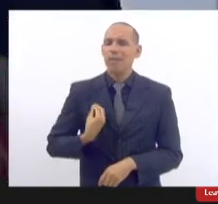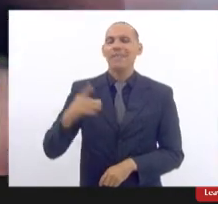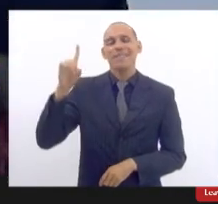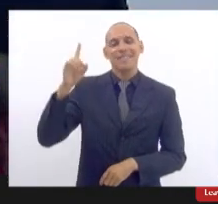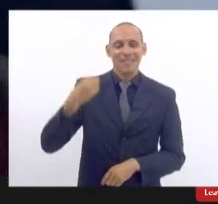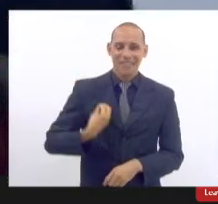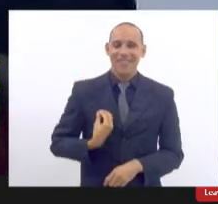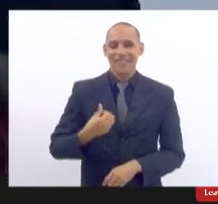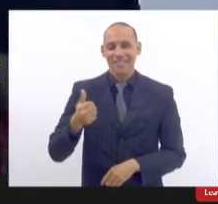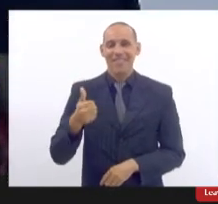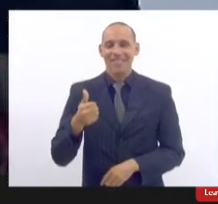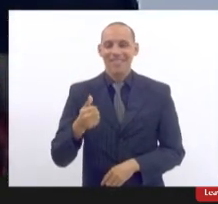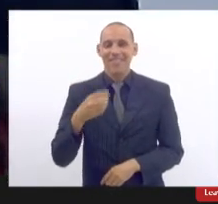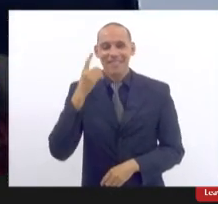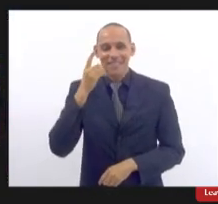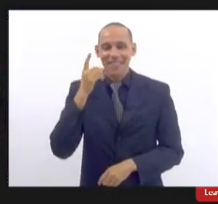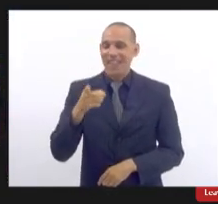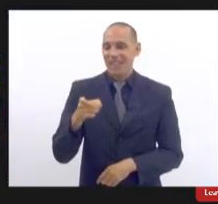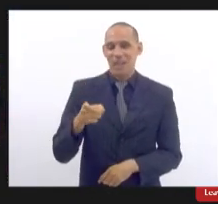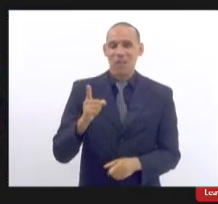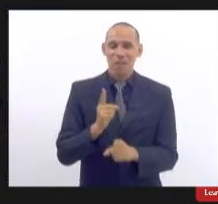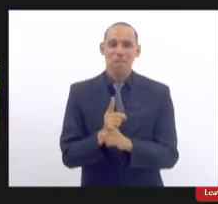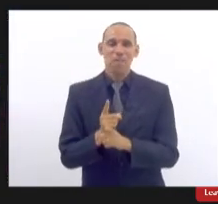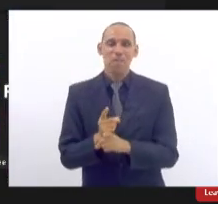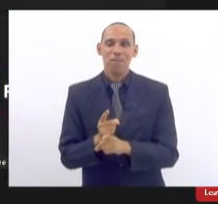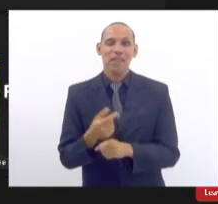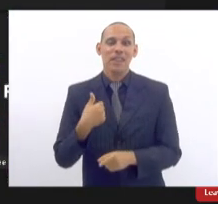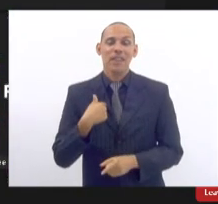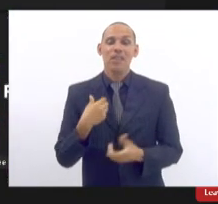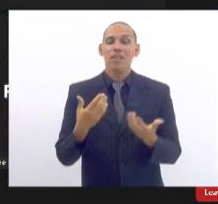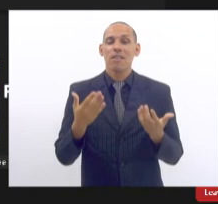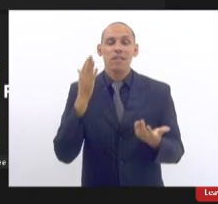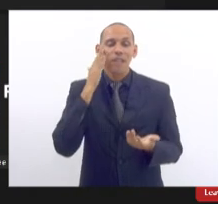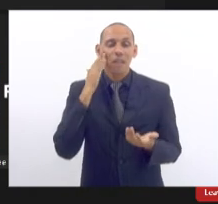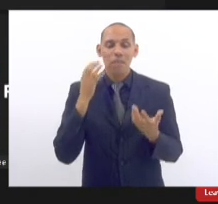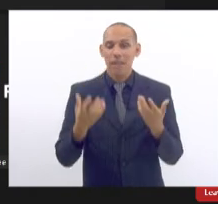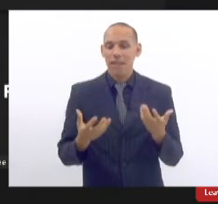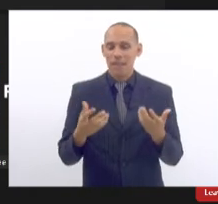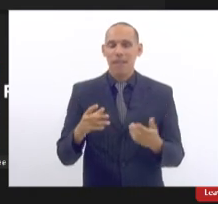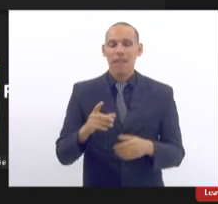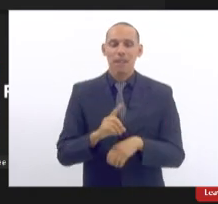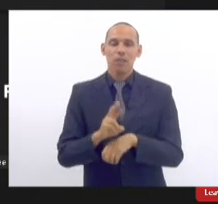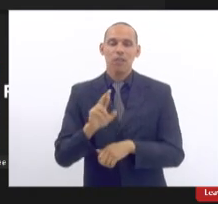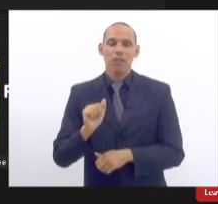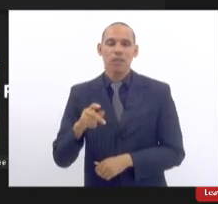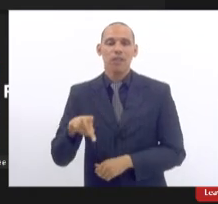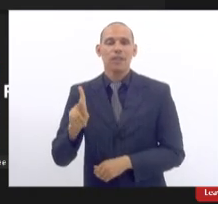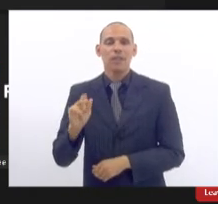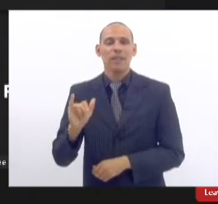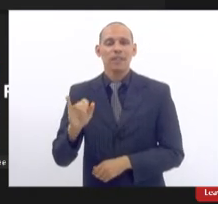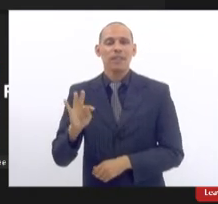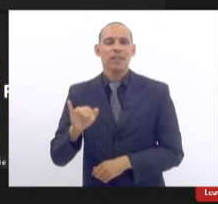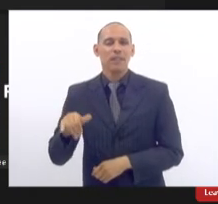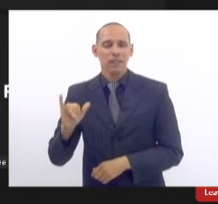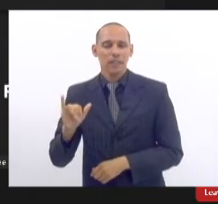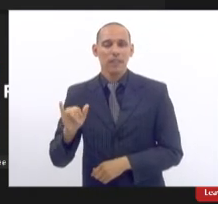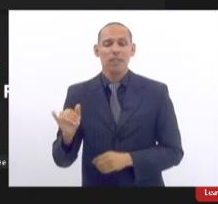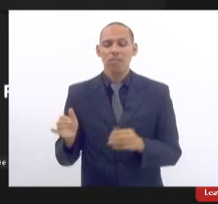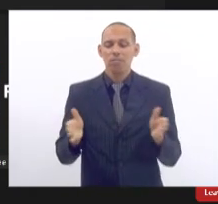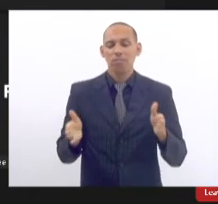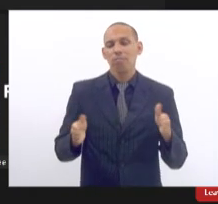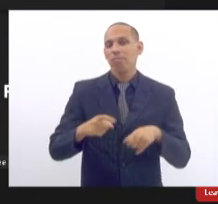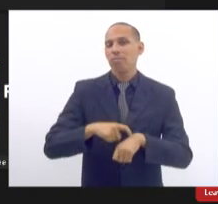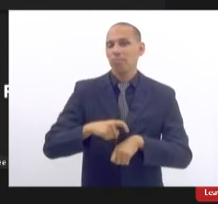uma ideia aqui eu queria ter uma ideia doutora kit do timing disso